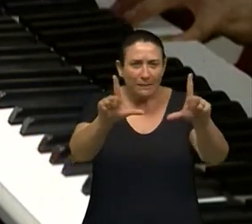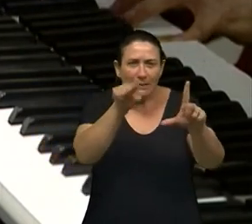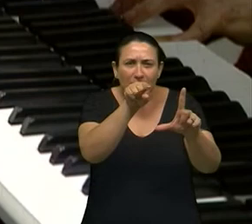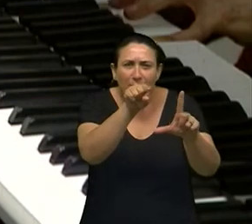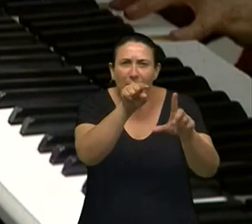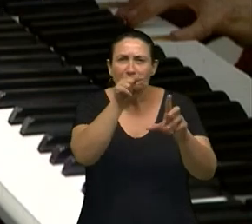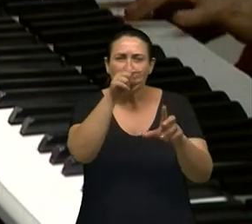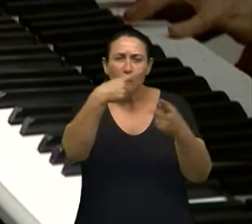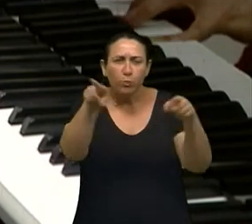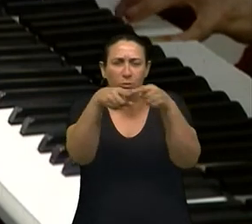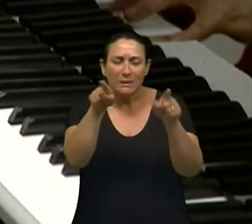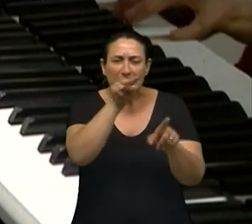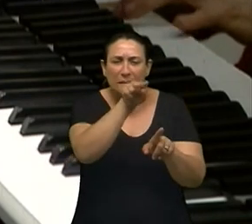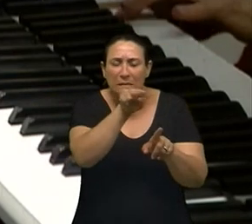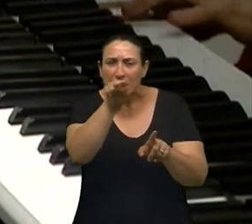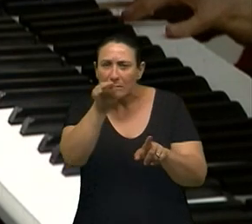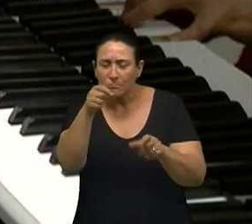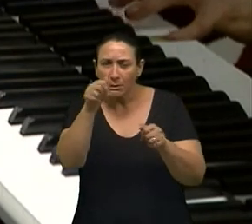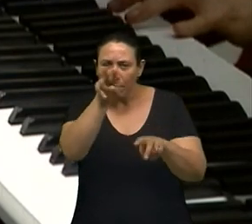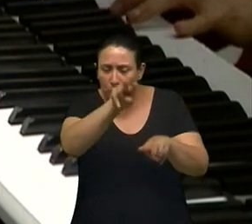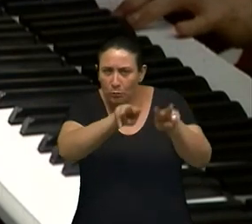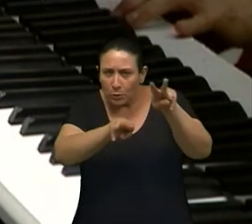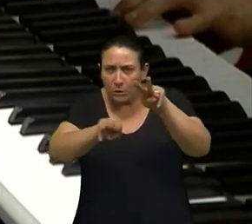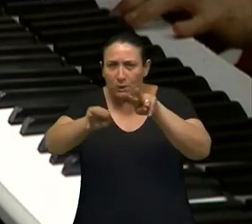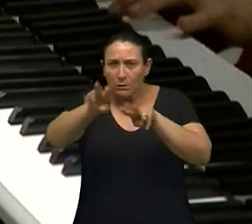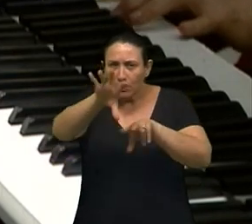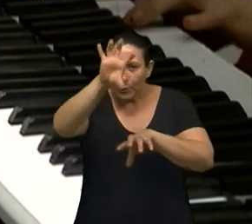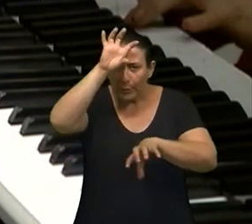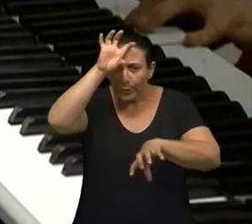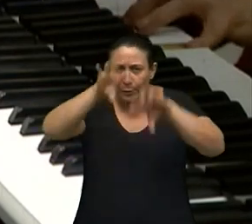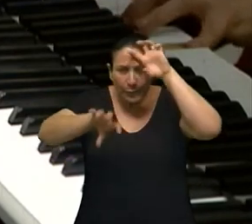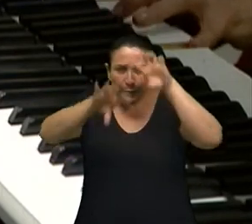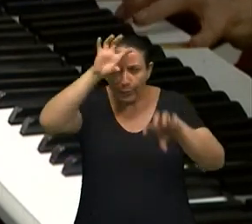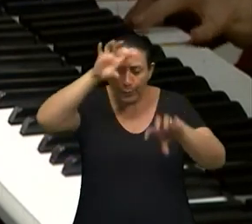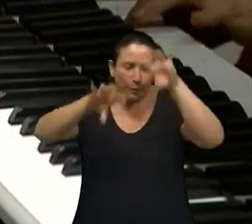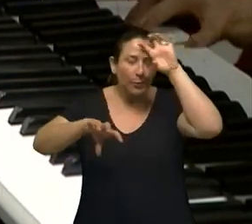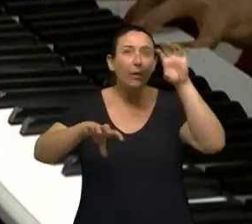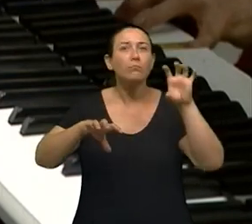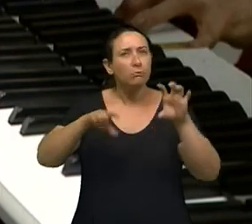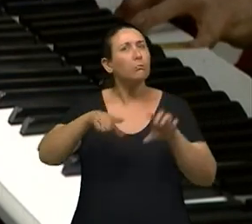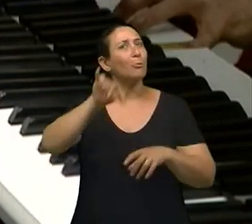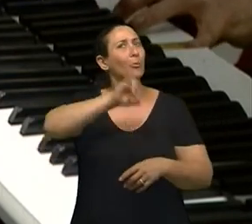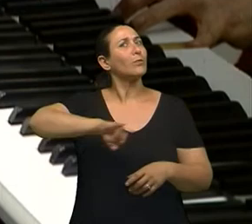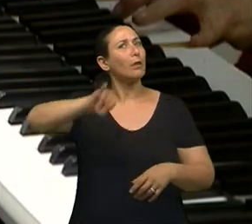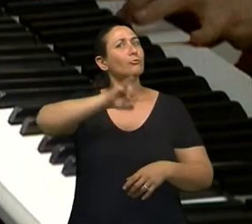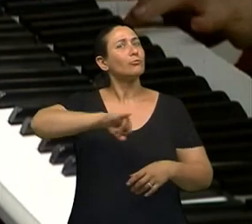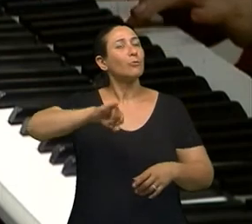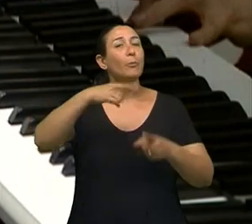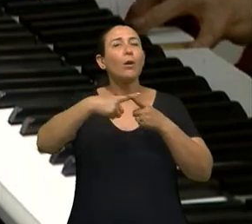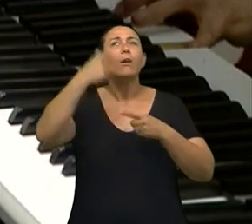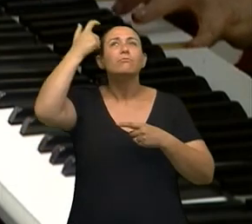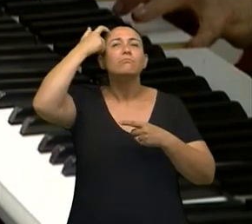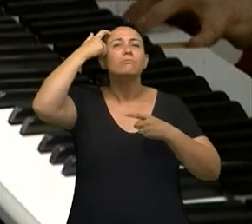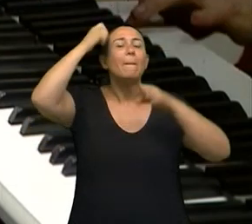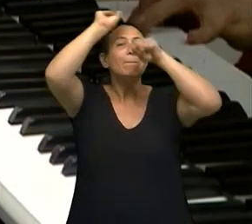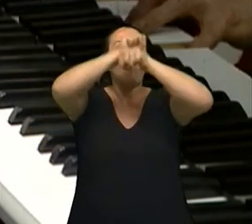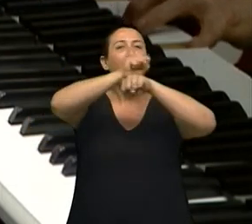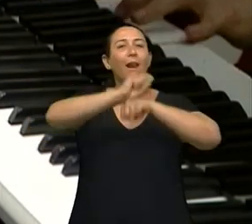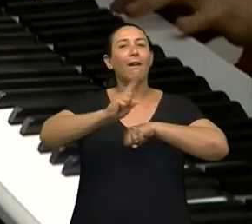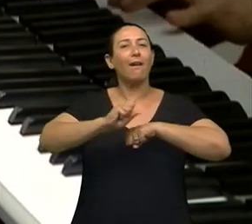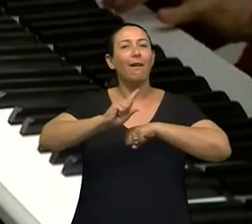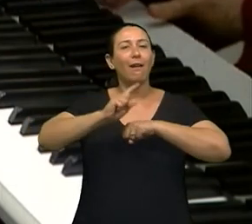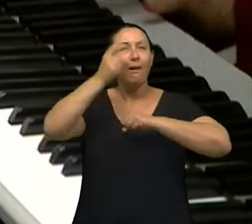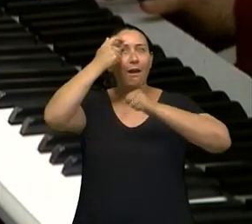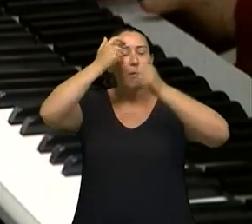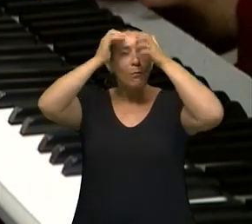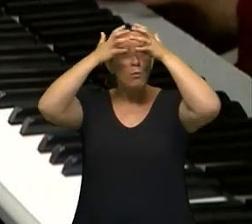todas, tem que visualizar tudo aquilo no cérebro. Então, isso aí é uma coisa muito importante para que a cabeça da gente fique sempre ativa.